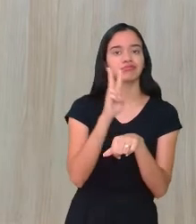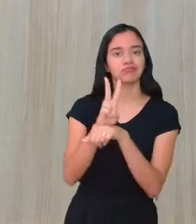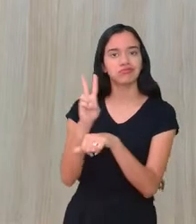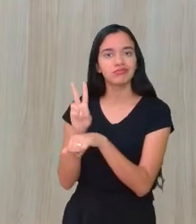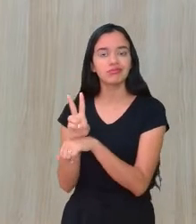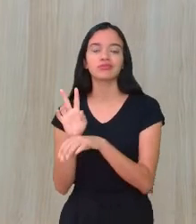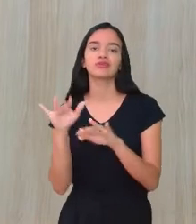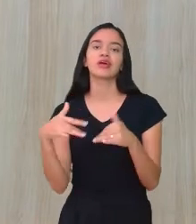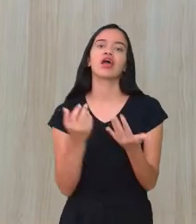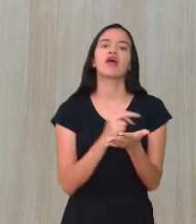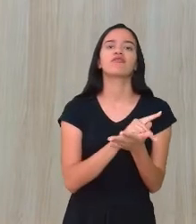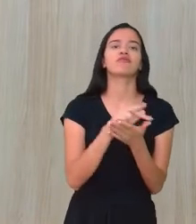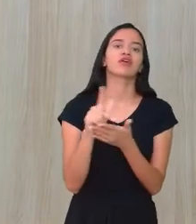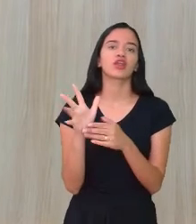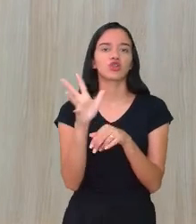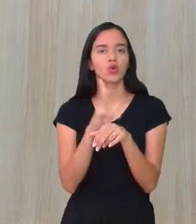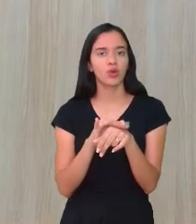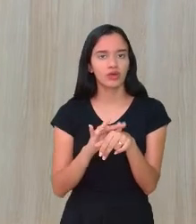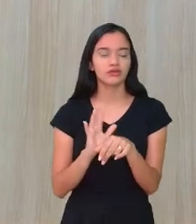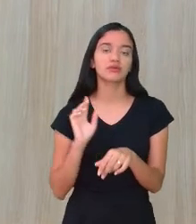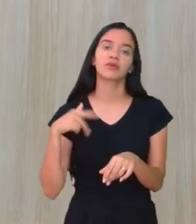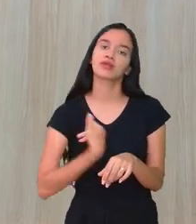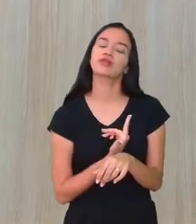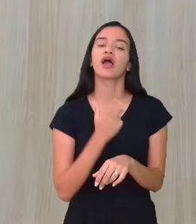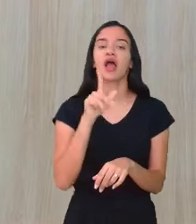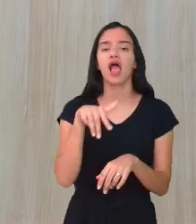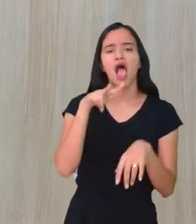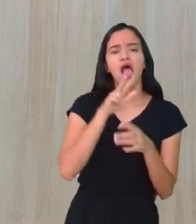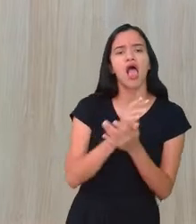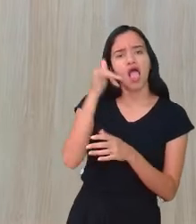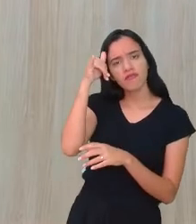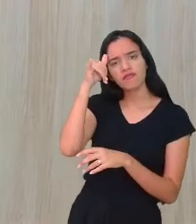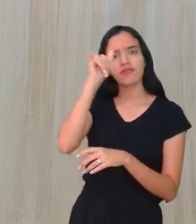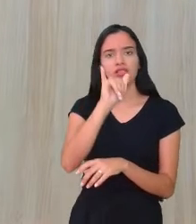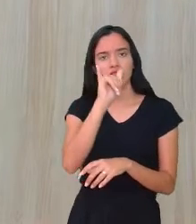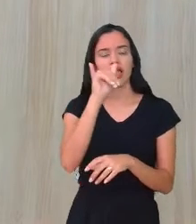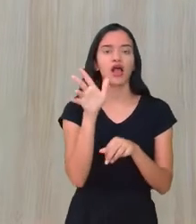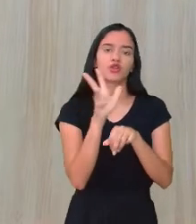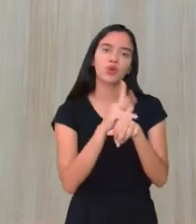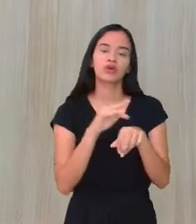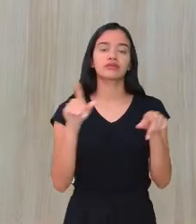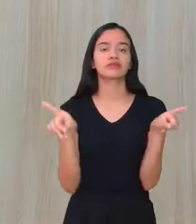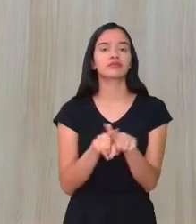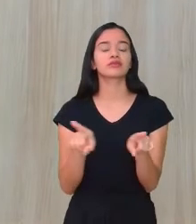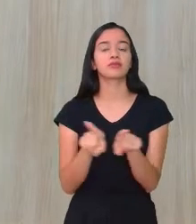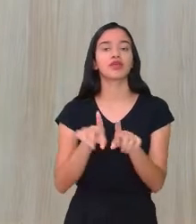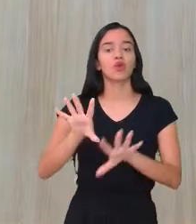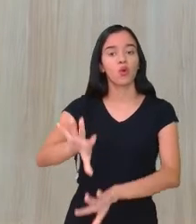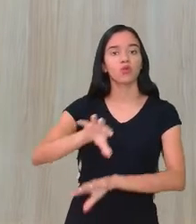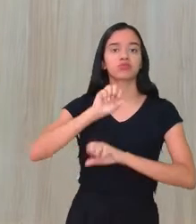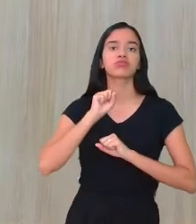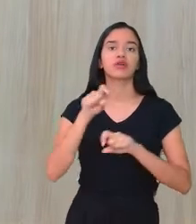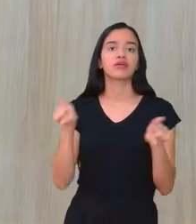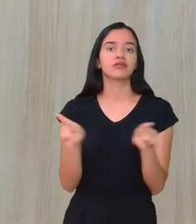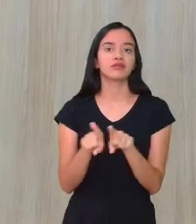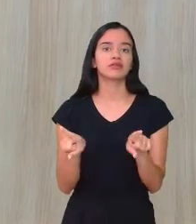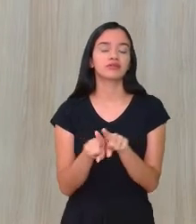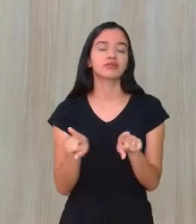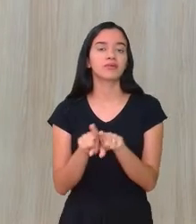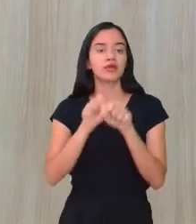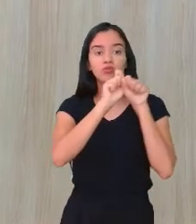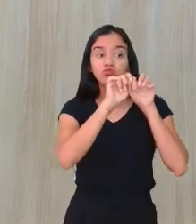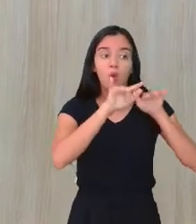uma série de doenças para que nós possamos evitar essas doenças e estarmos contaminados e também sairmos